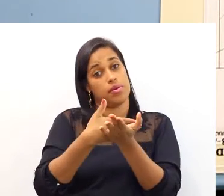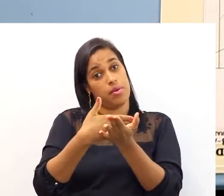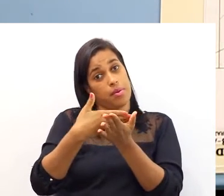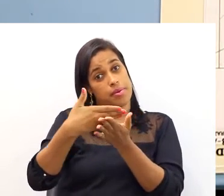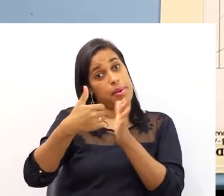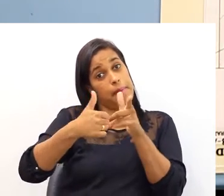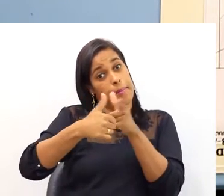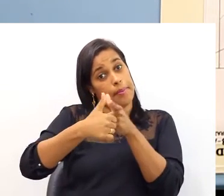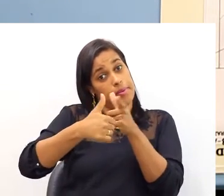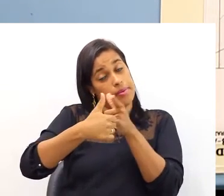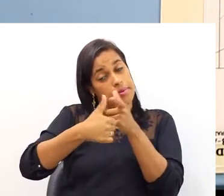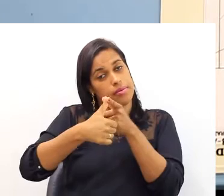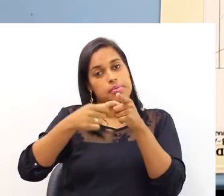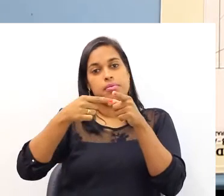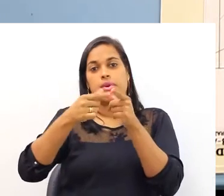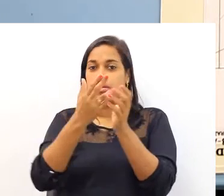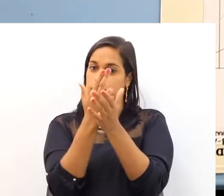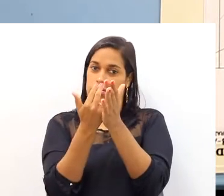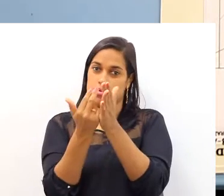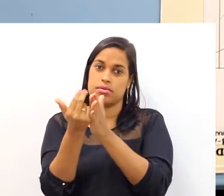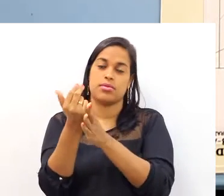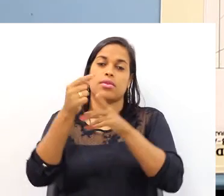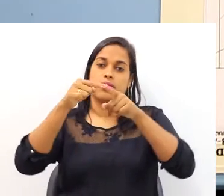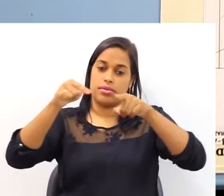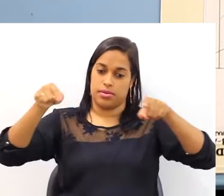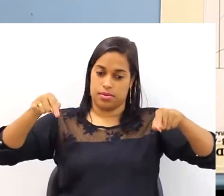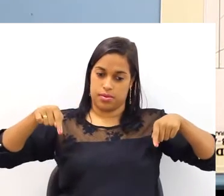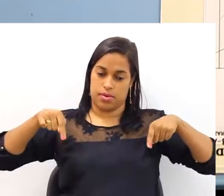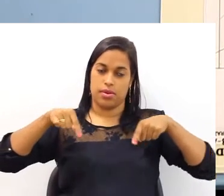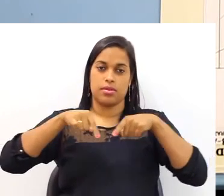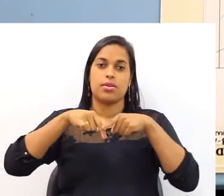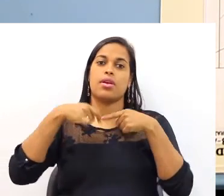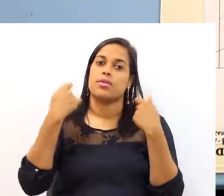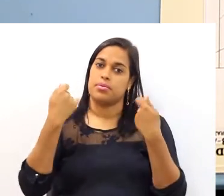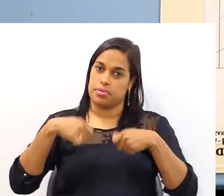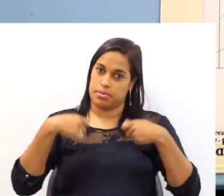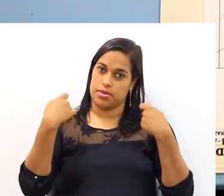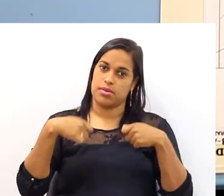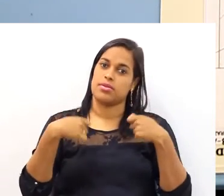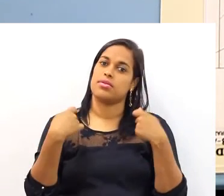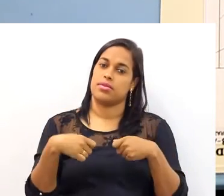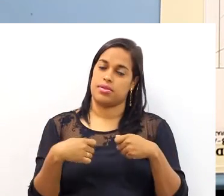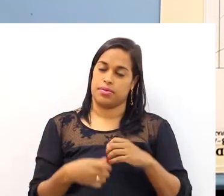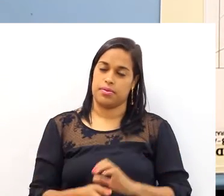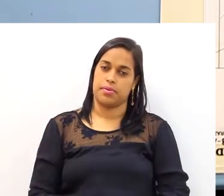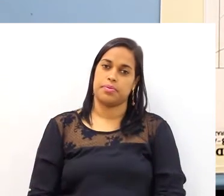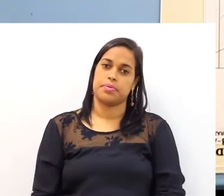eu tenho que partir primeiramente do desenho do quadrilátero envolvente.